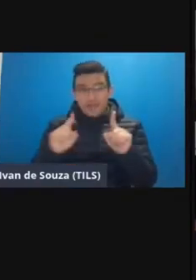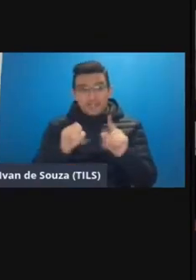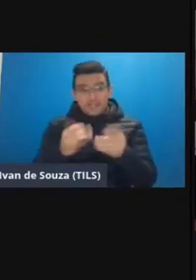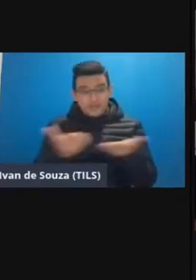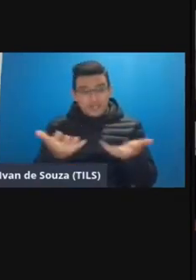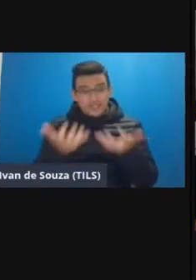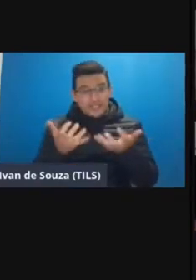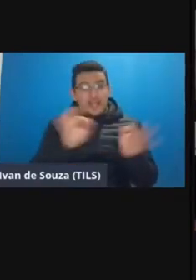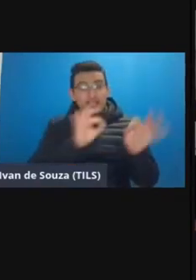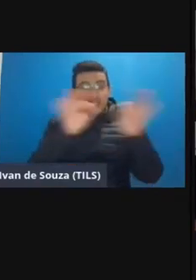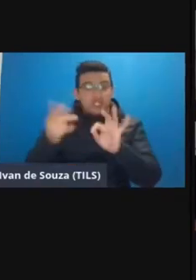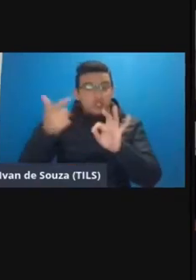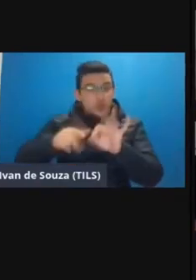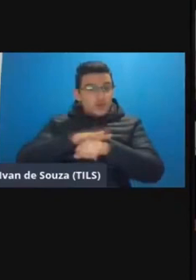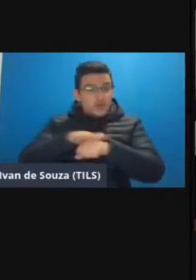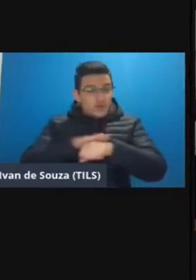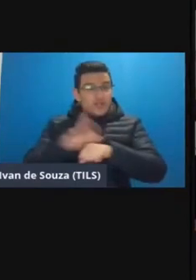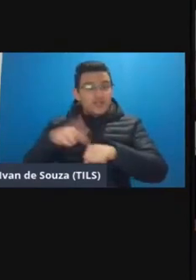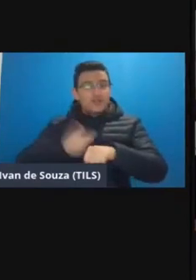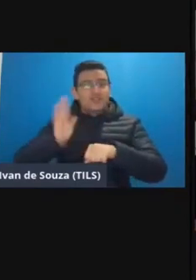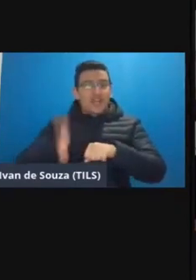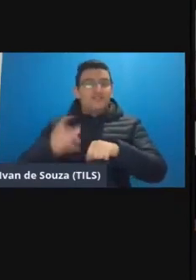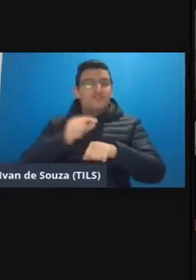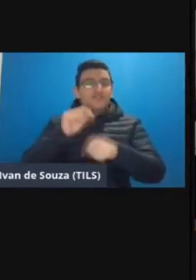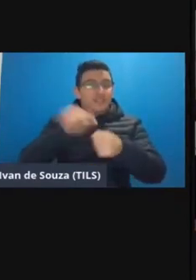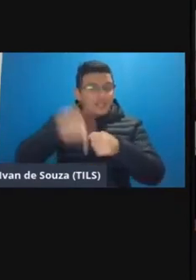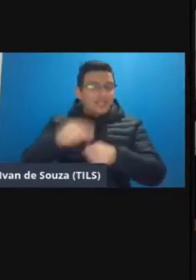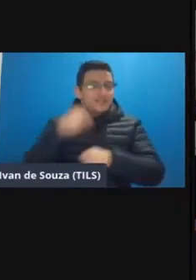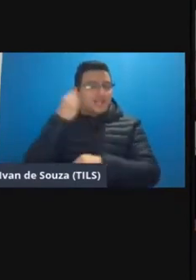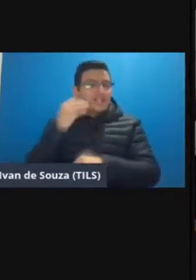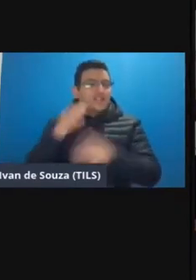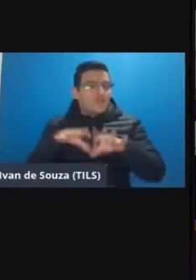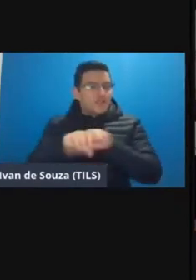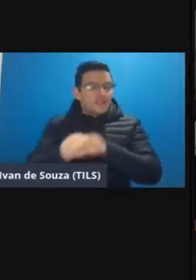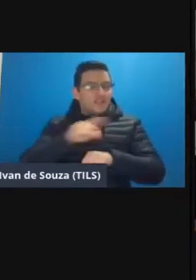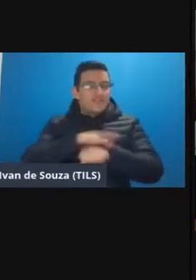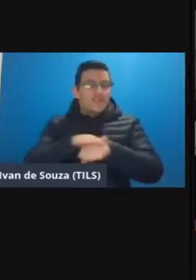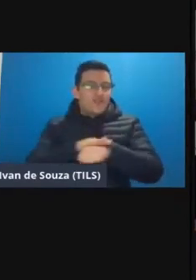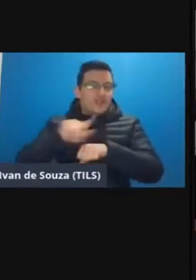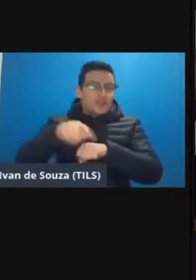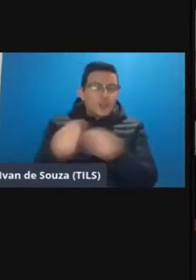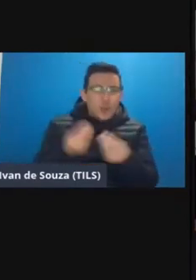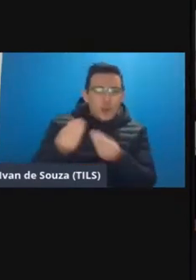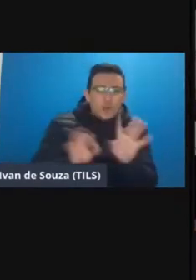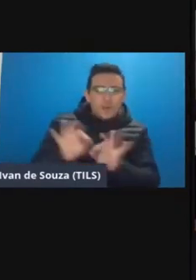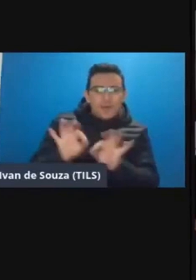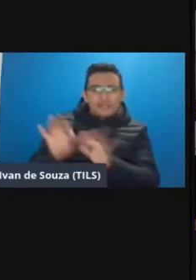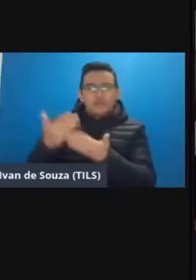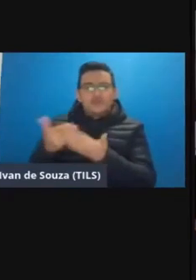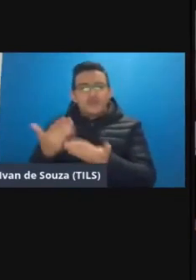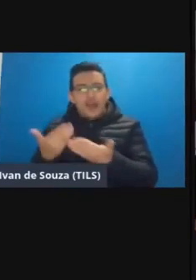quiserem rever alguma dessas conversas que nós fizemos aqui nas vivências formativas tivemos aqui conversas sobre como é que foi a preparação de